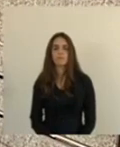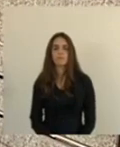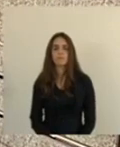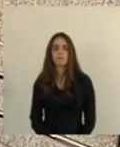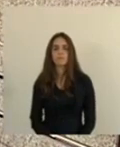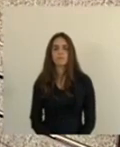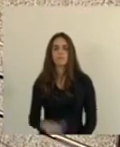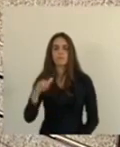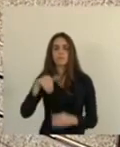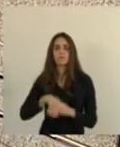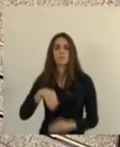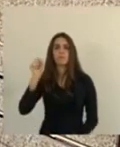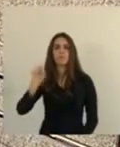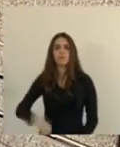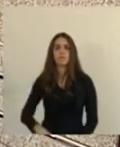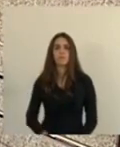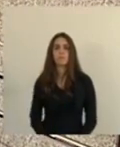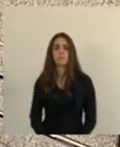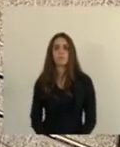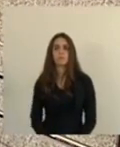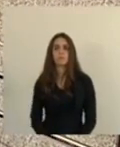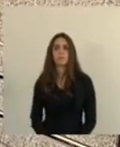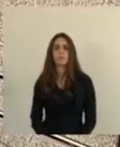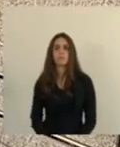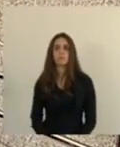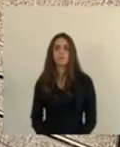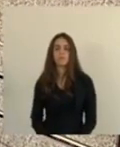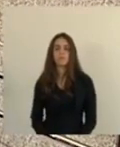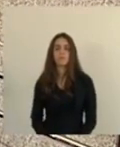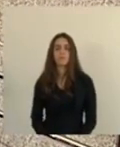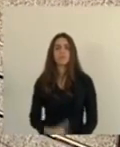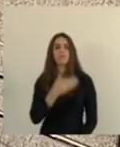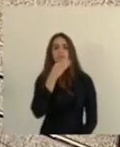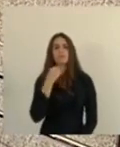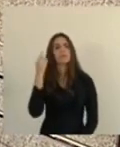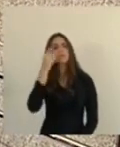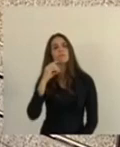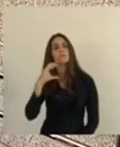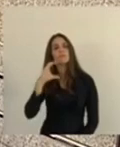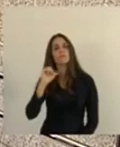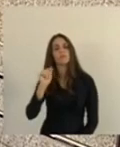Eu voto sim, Sr. Presidente. Capitão Assunção vota sim. Deputado Carlos Vom?